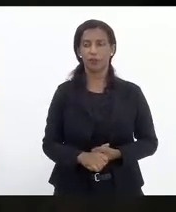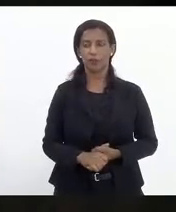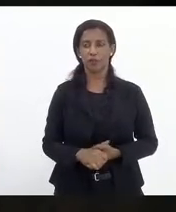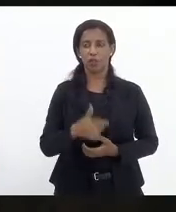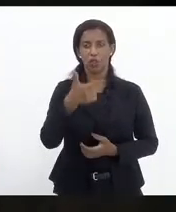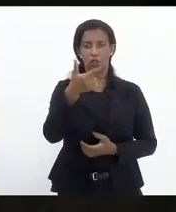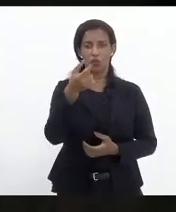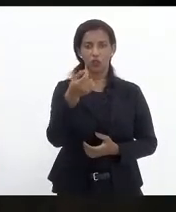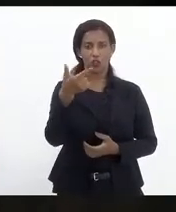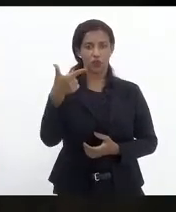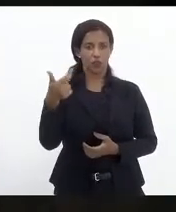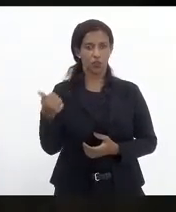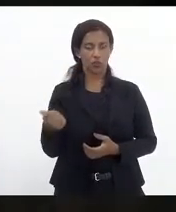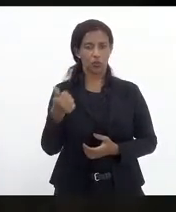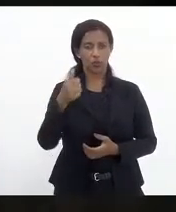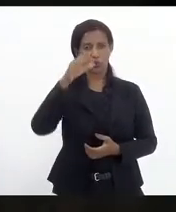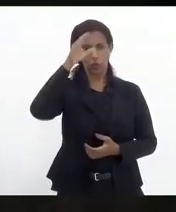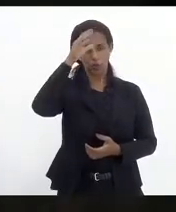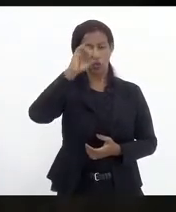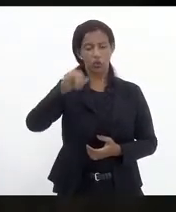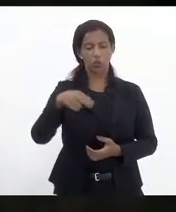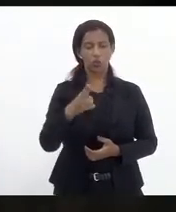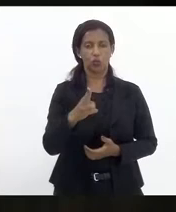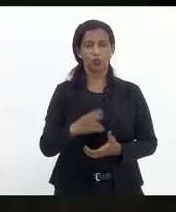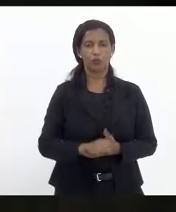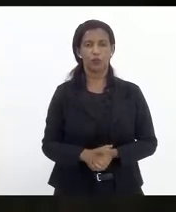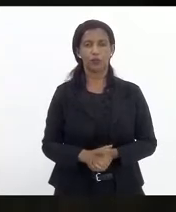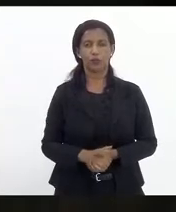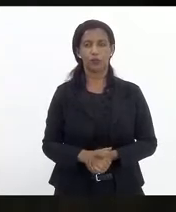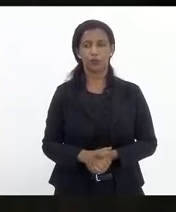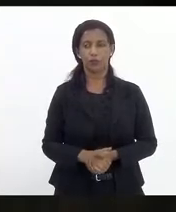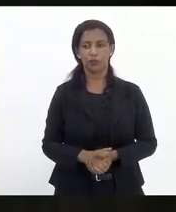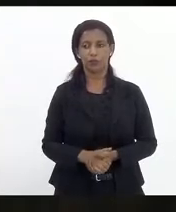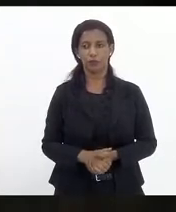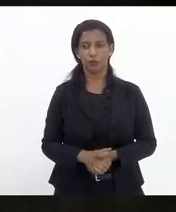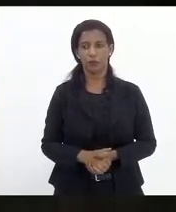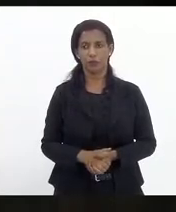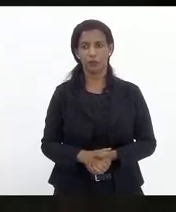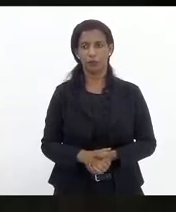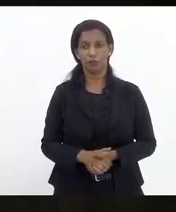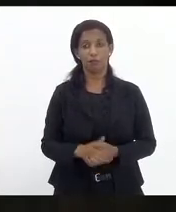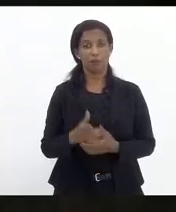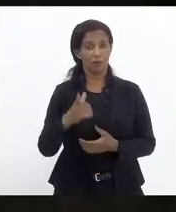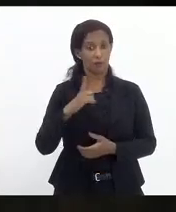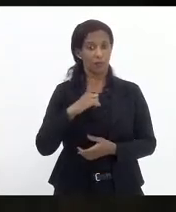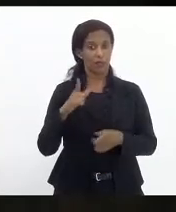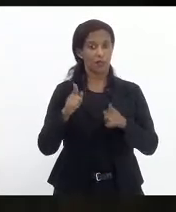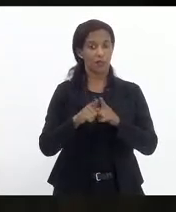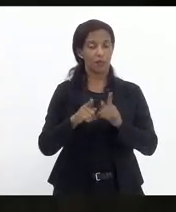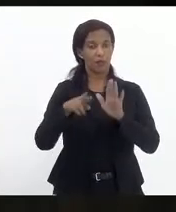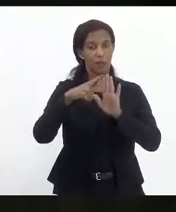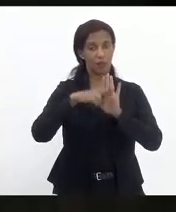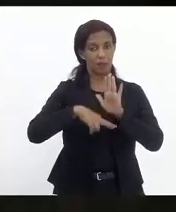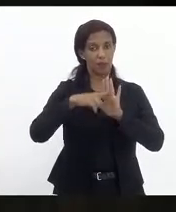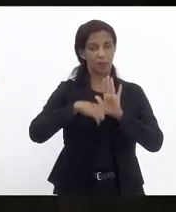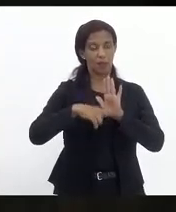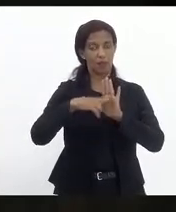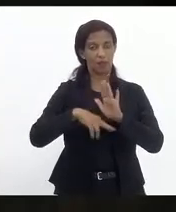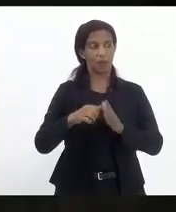de 2021. Deputado da Tia Ju. Seus que aprovam a inscrição, aprovado. A sobre a mesa requerimentos